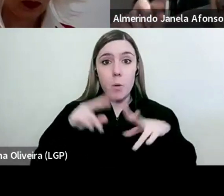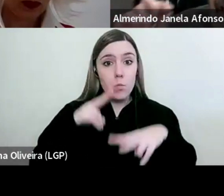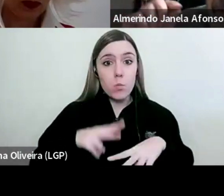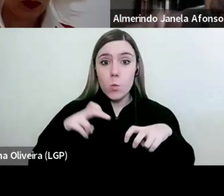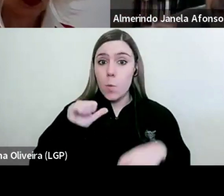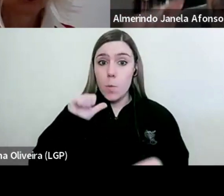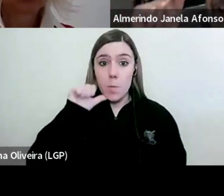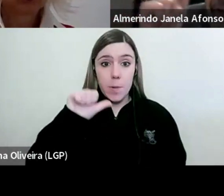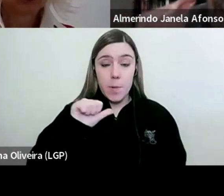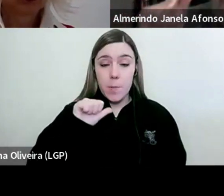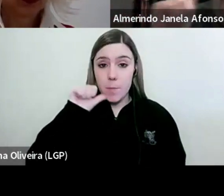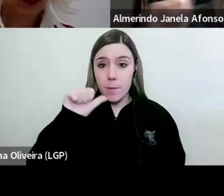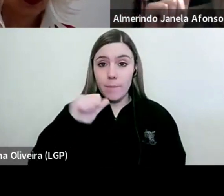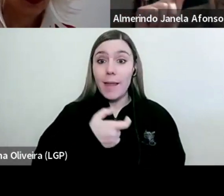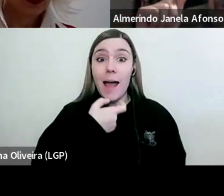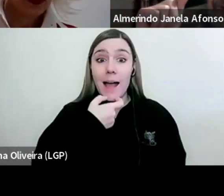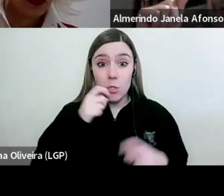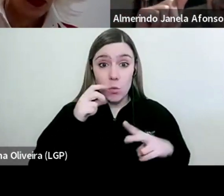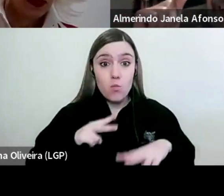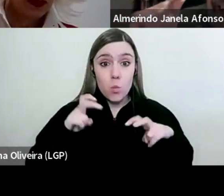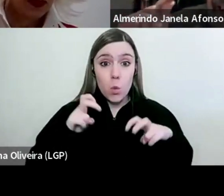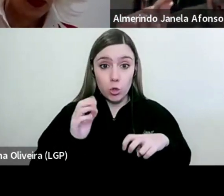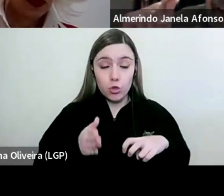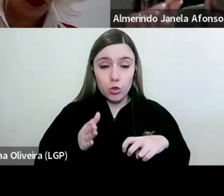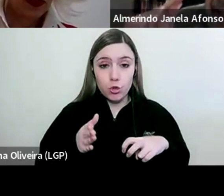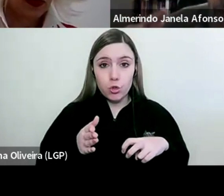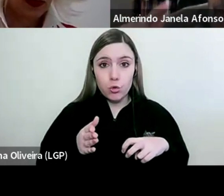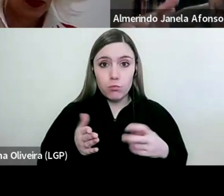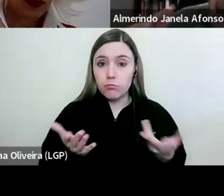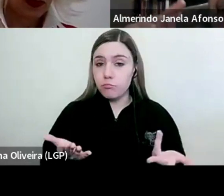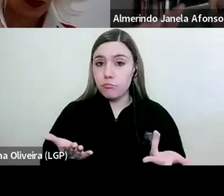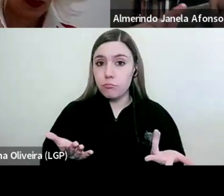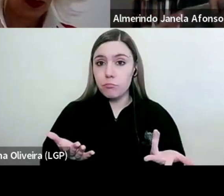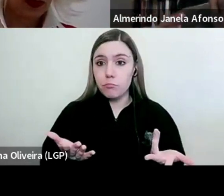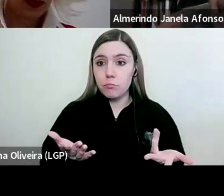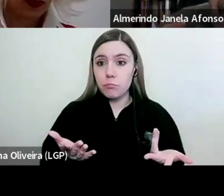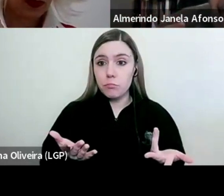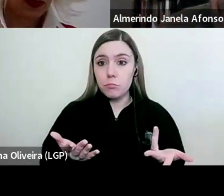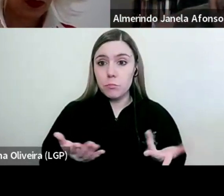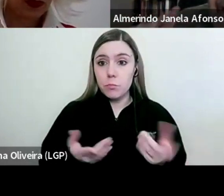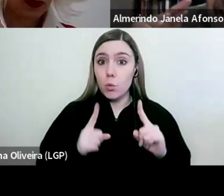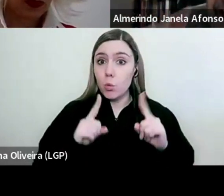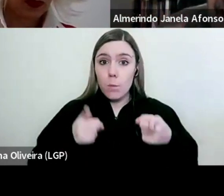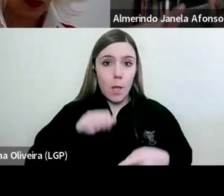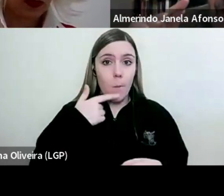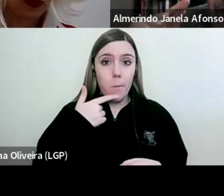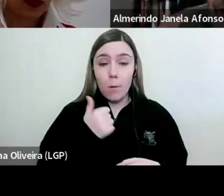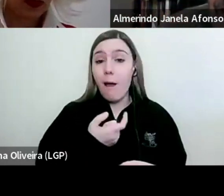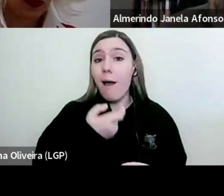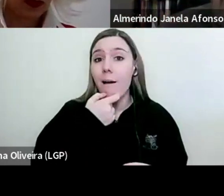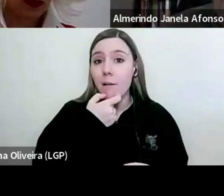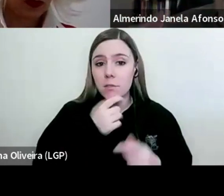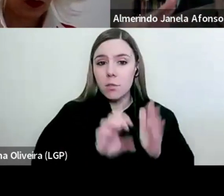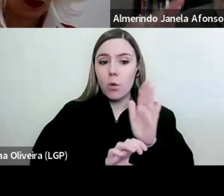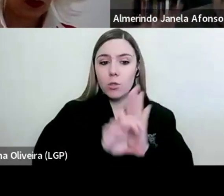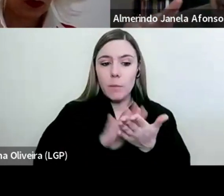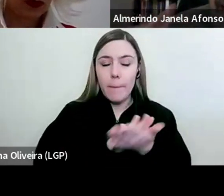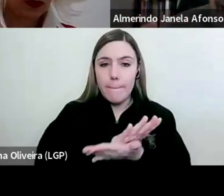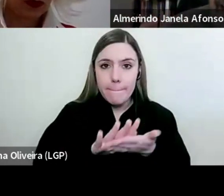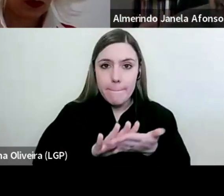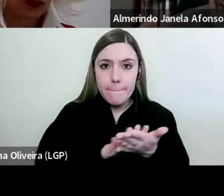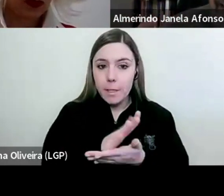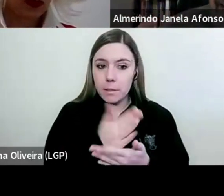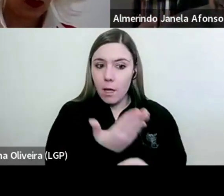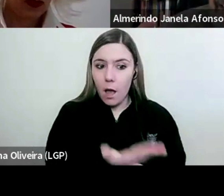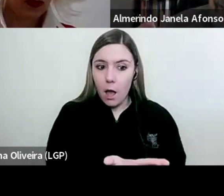e mesmo que tivesse sido, não poderia ser implantado sem que certas condições básicas se